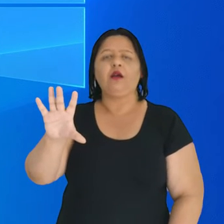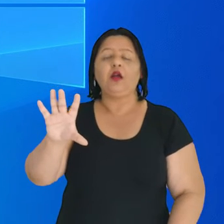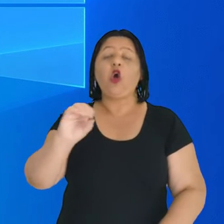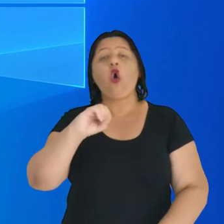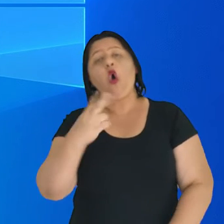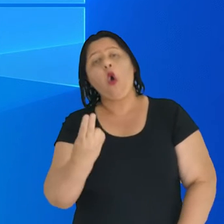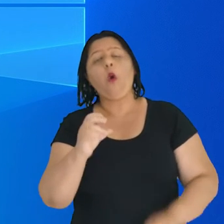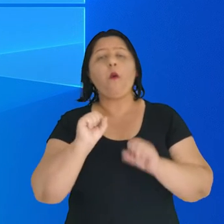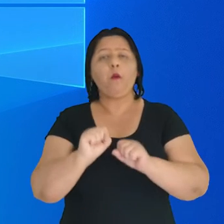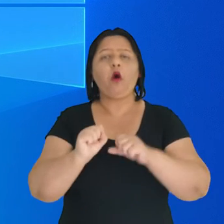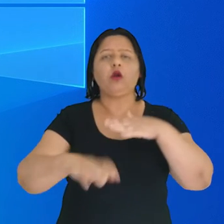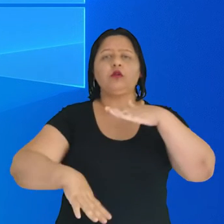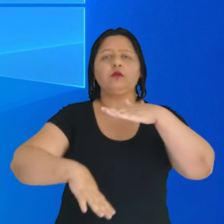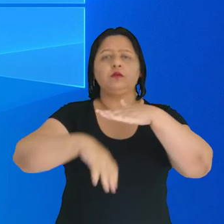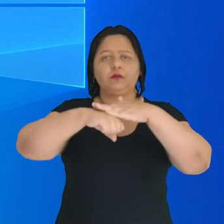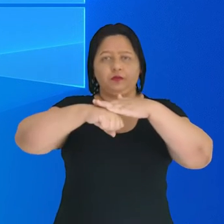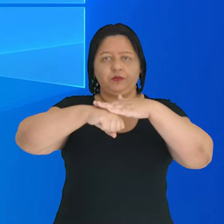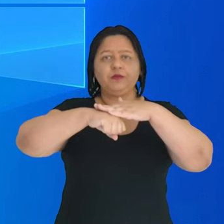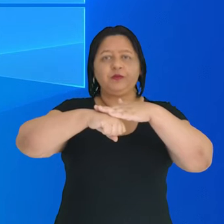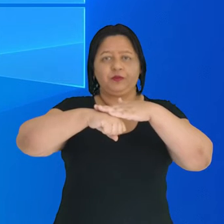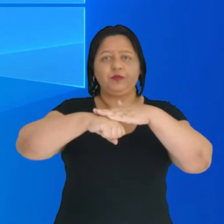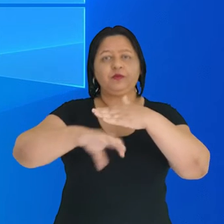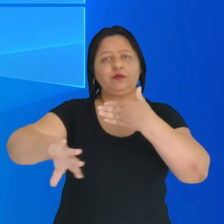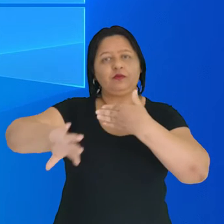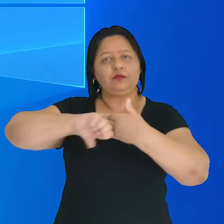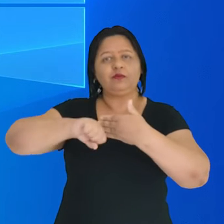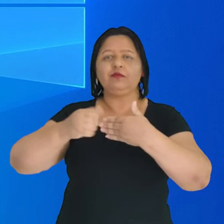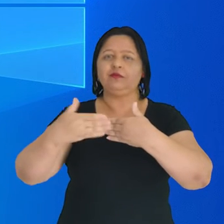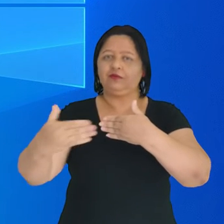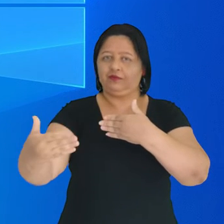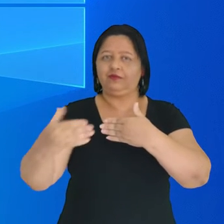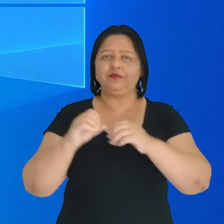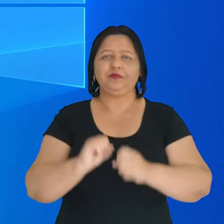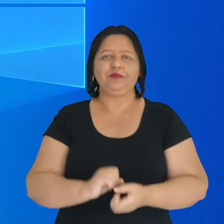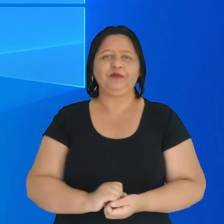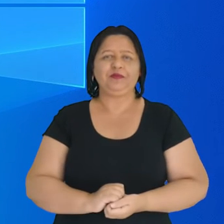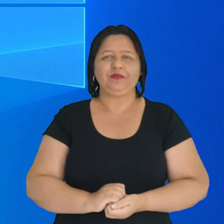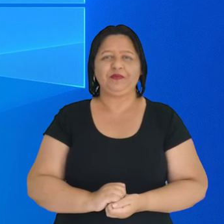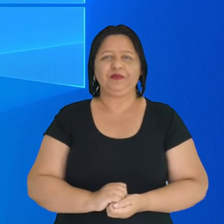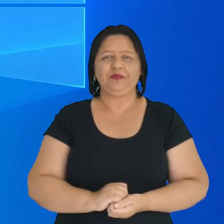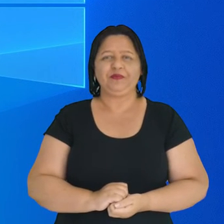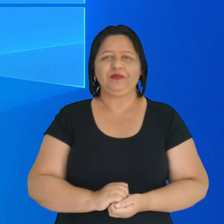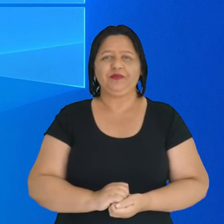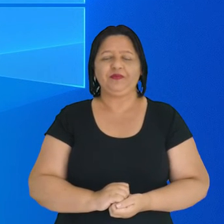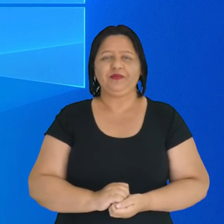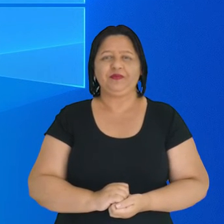ou eu posso fazer o upload deste arquivo.